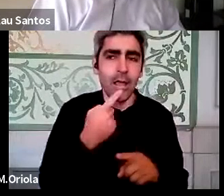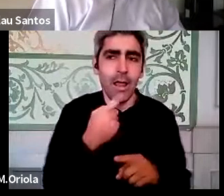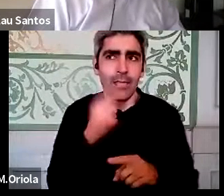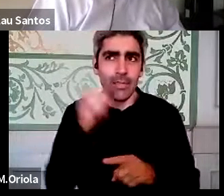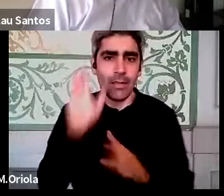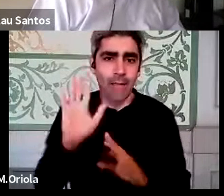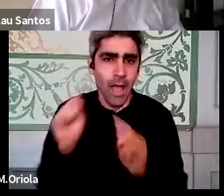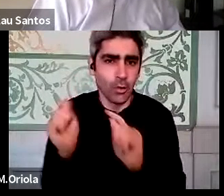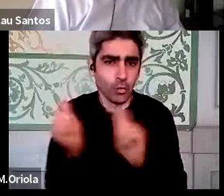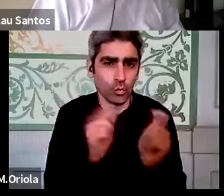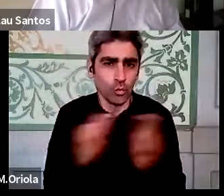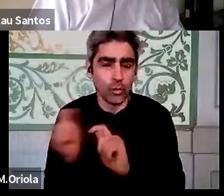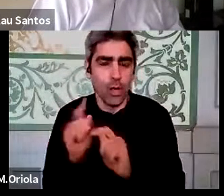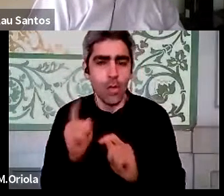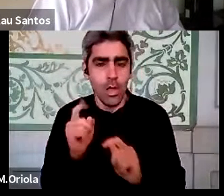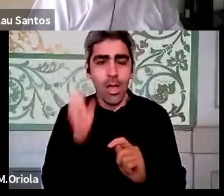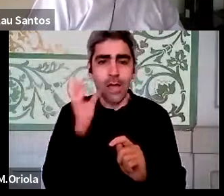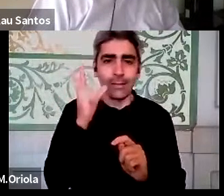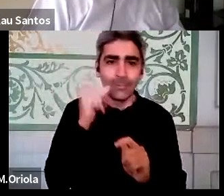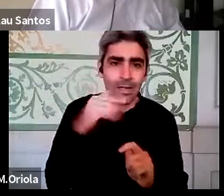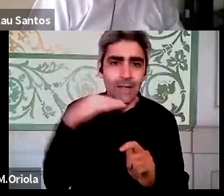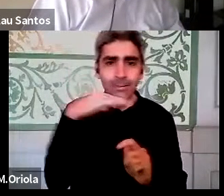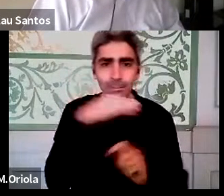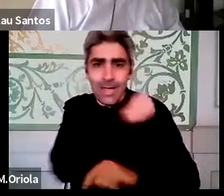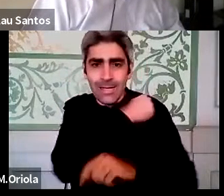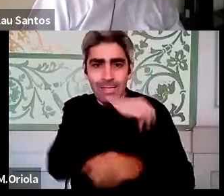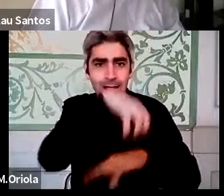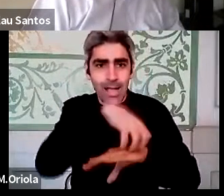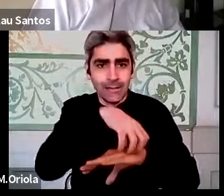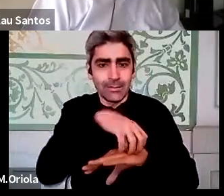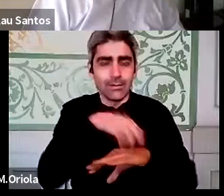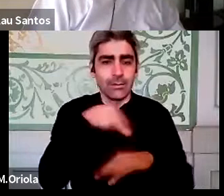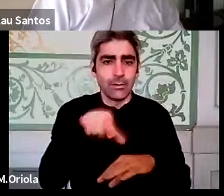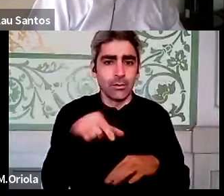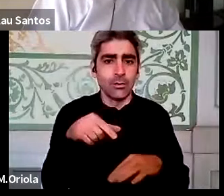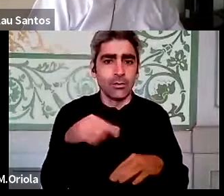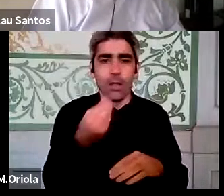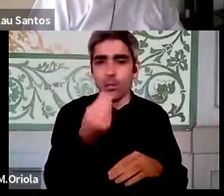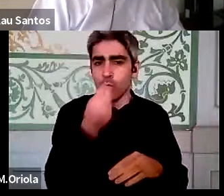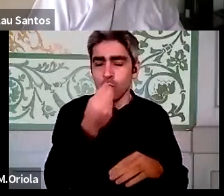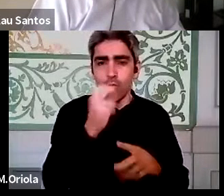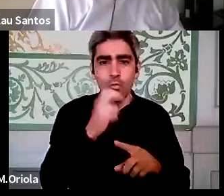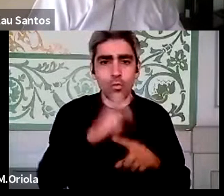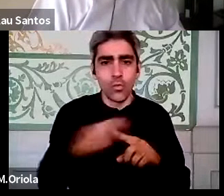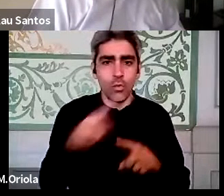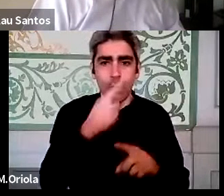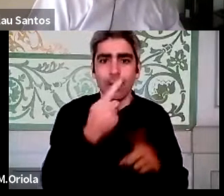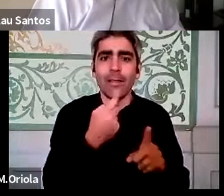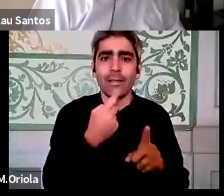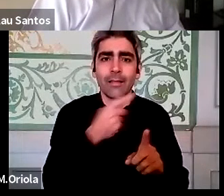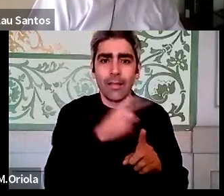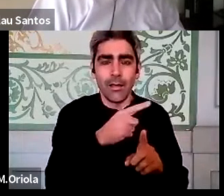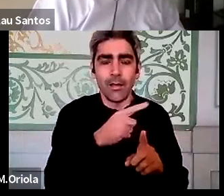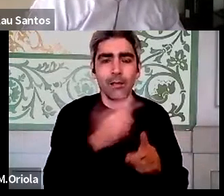que está a haver, é o aquecimento e o arrefecimento das casas é uma das coisas que mais consome energia em Inglaterra, e que era